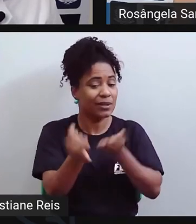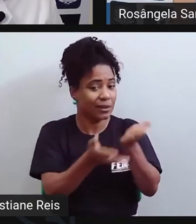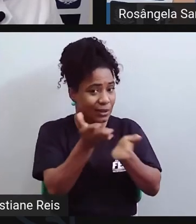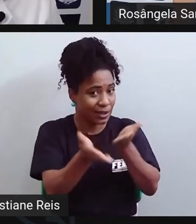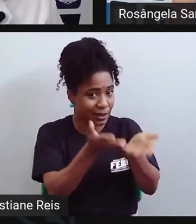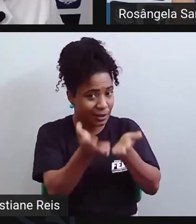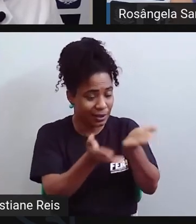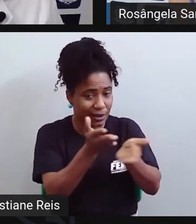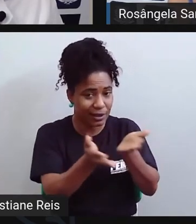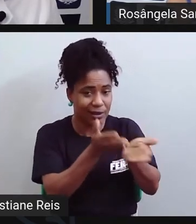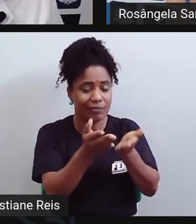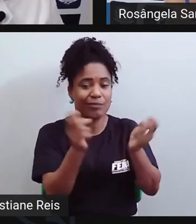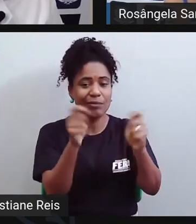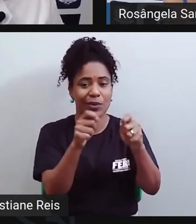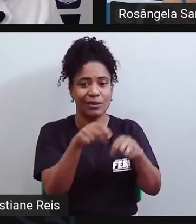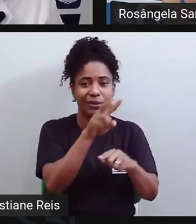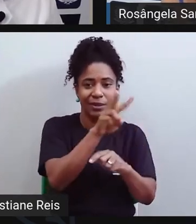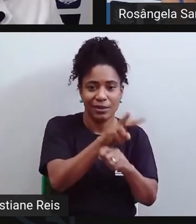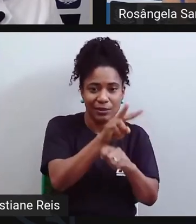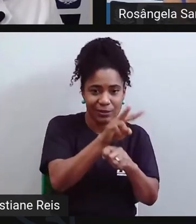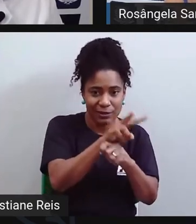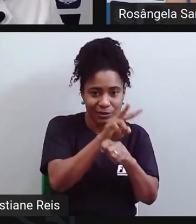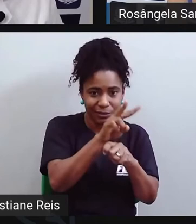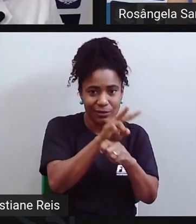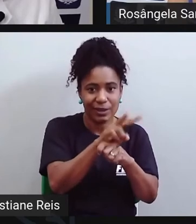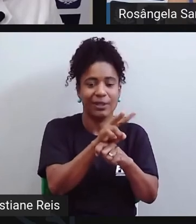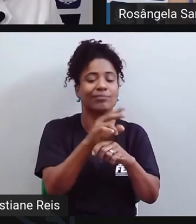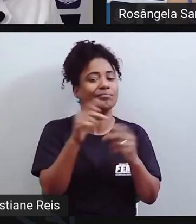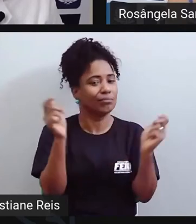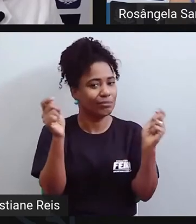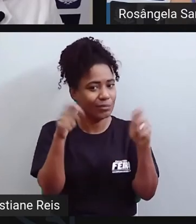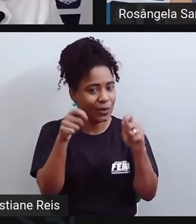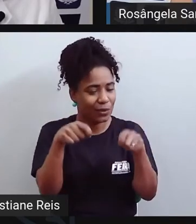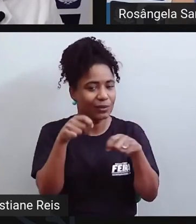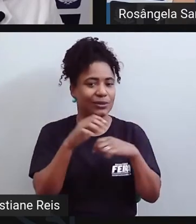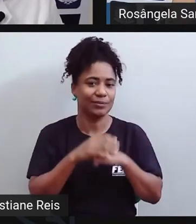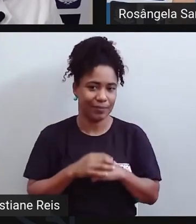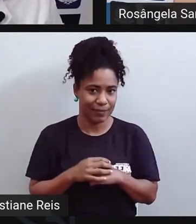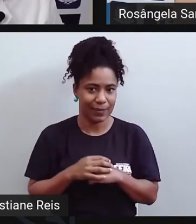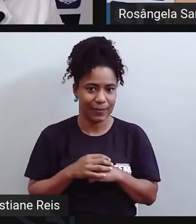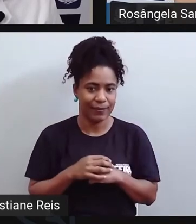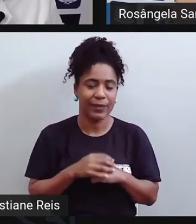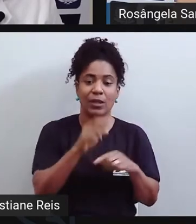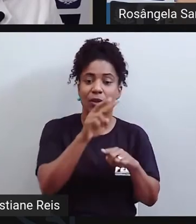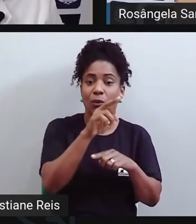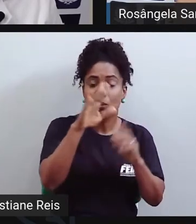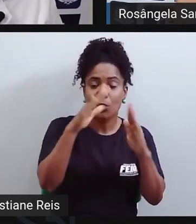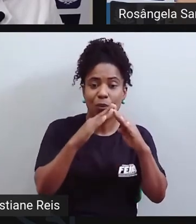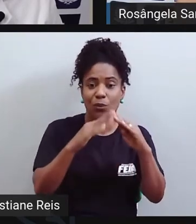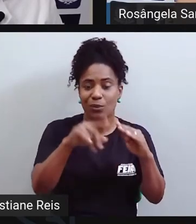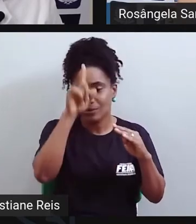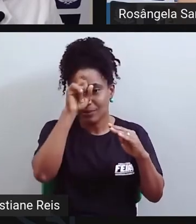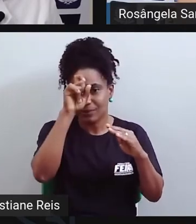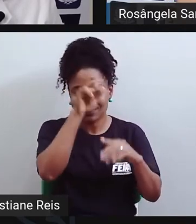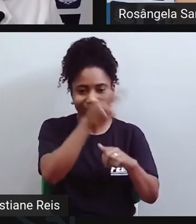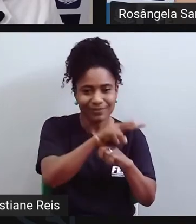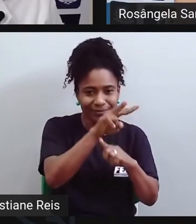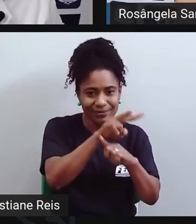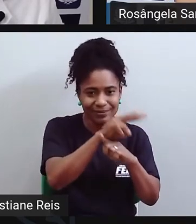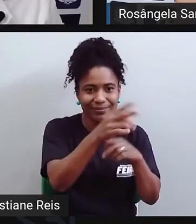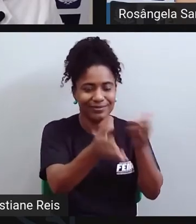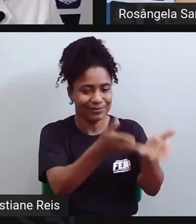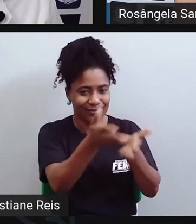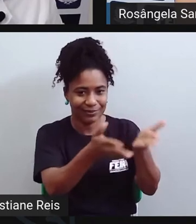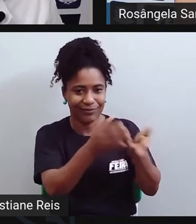ser tratada a internação de curta duração também no hospital, então é um outro local, e nós